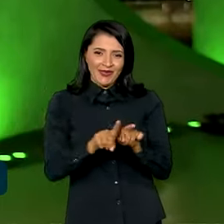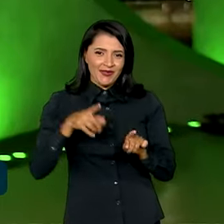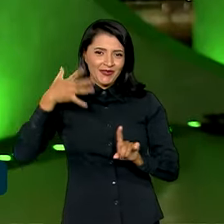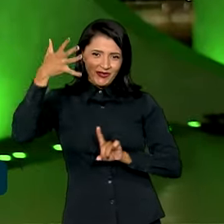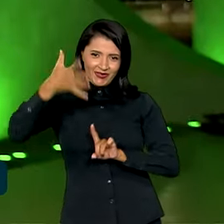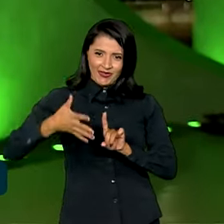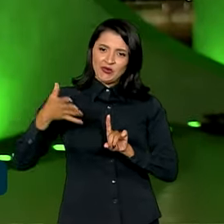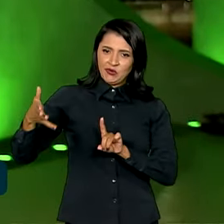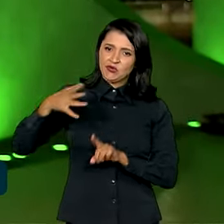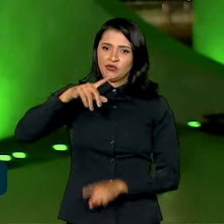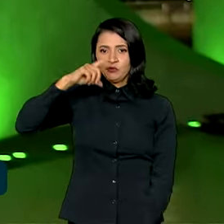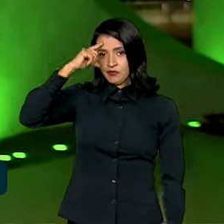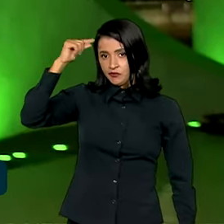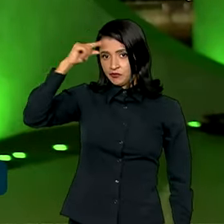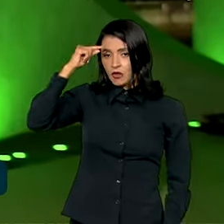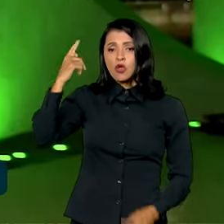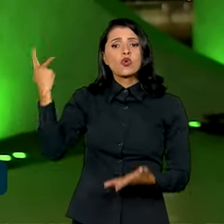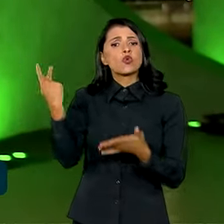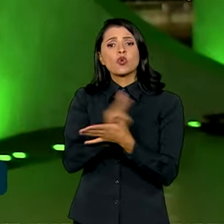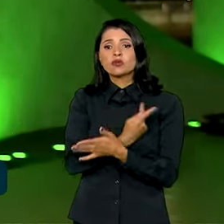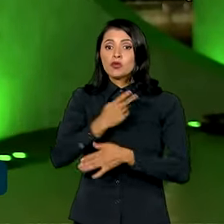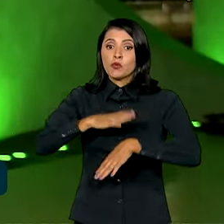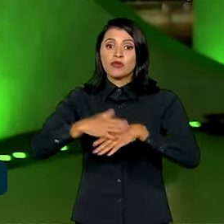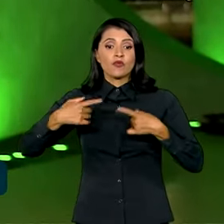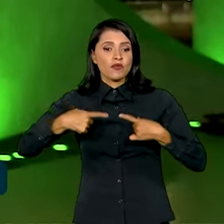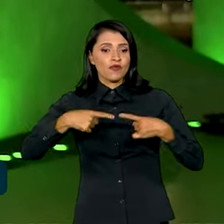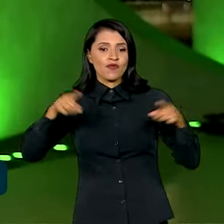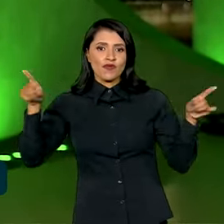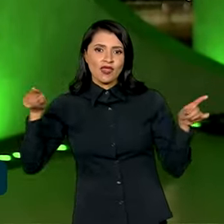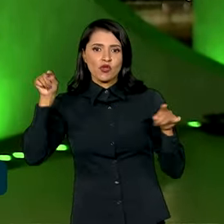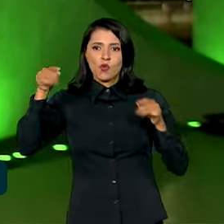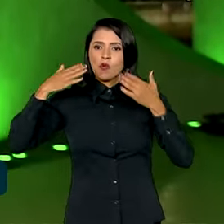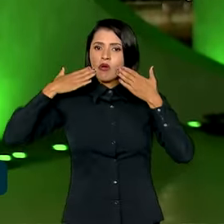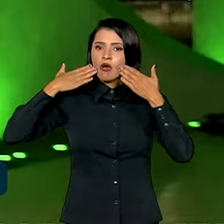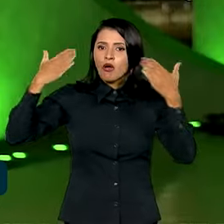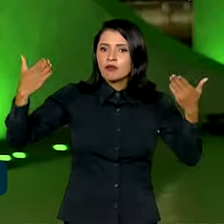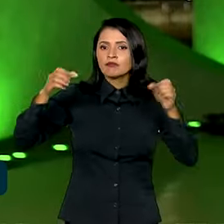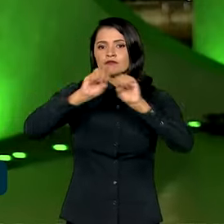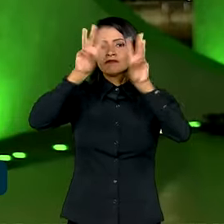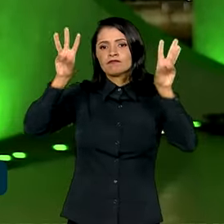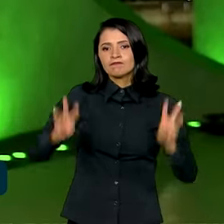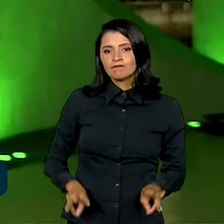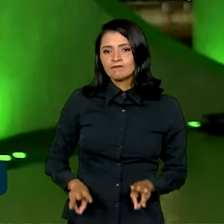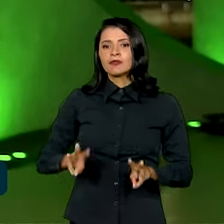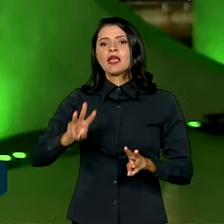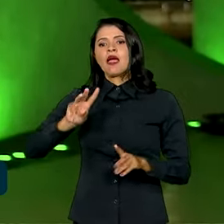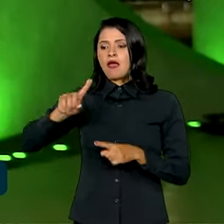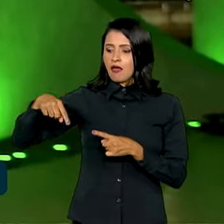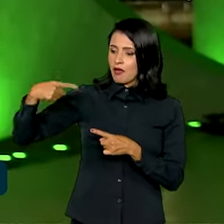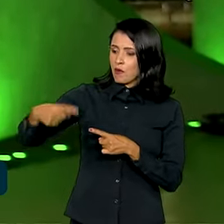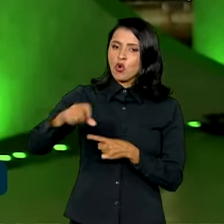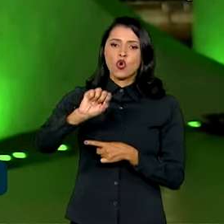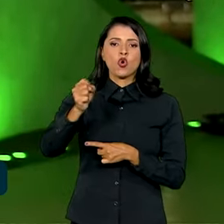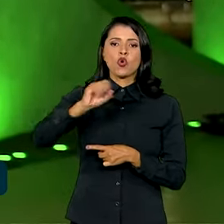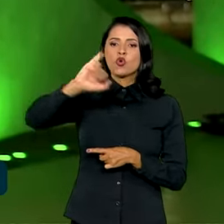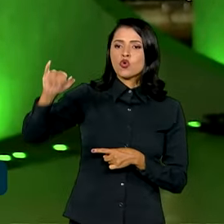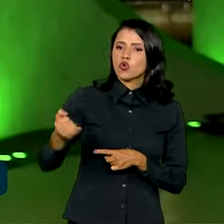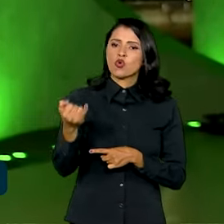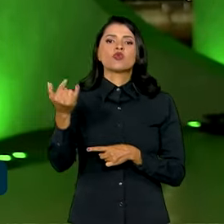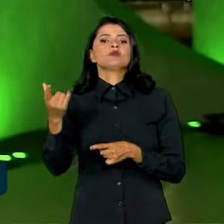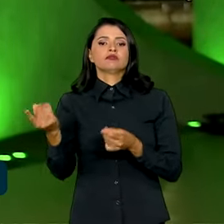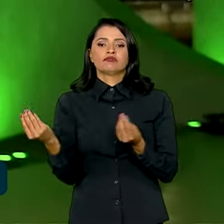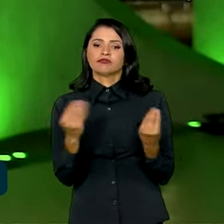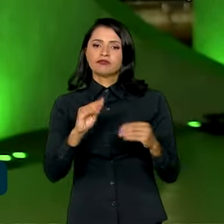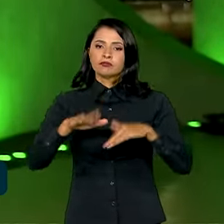STF ocorreu durante uma inauguração de uma exposição chamada de Após 8 de janeiro, Reconstrução,